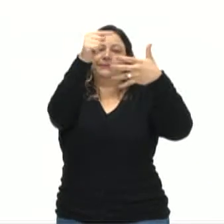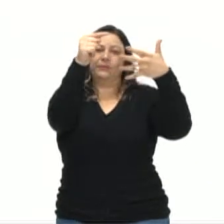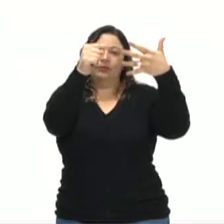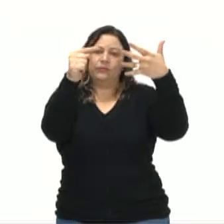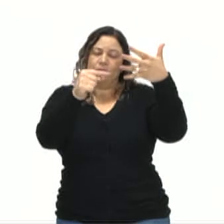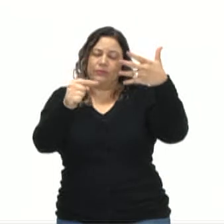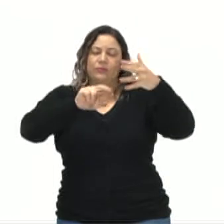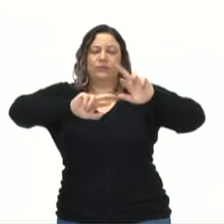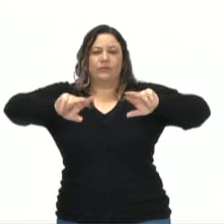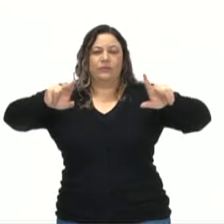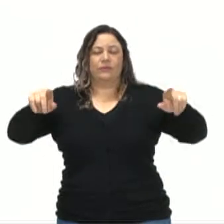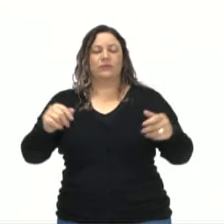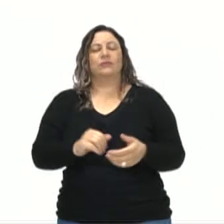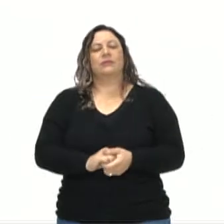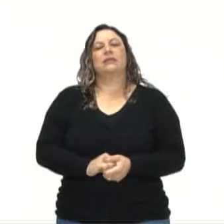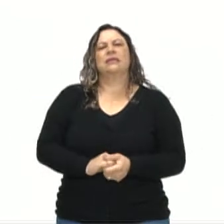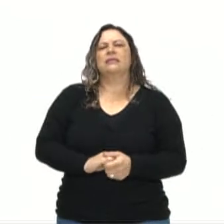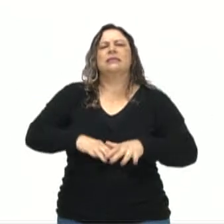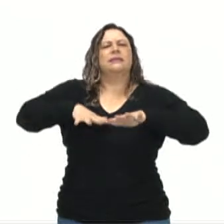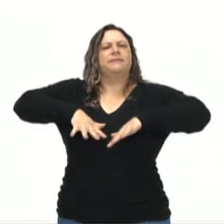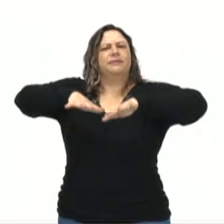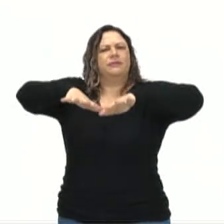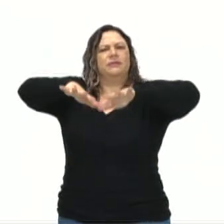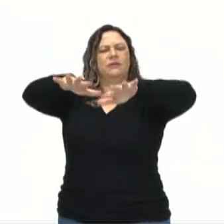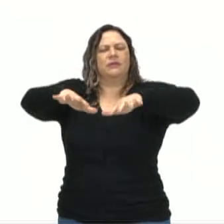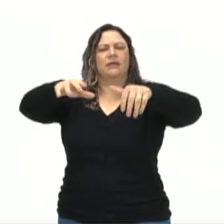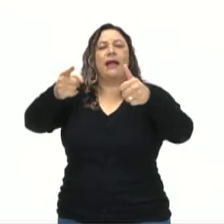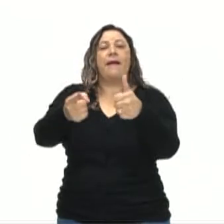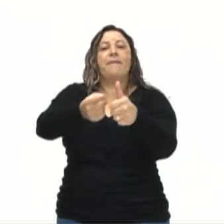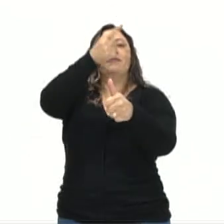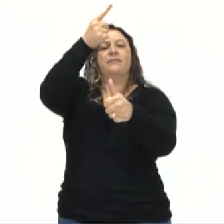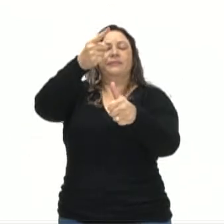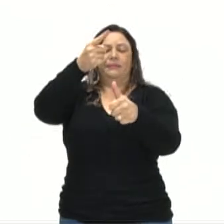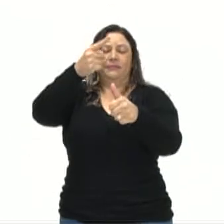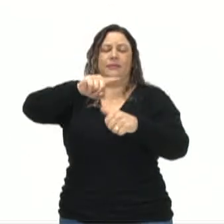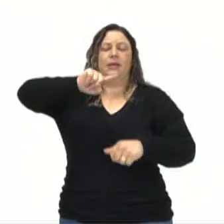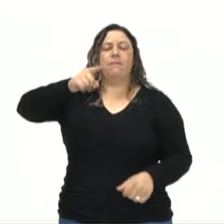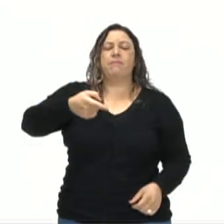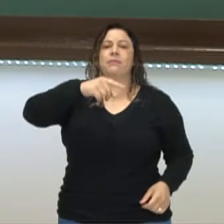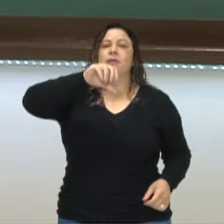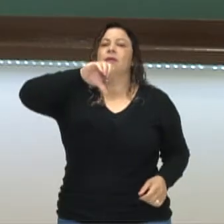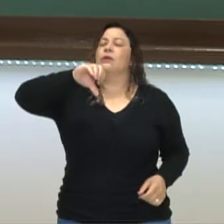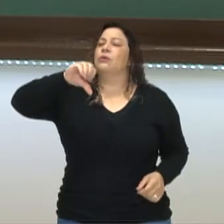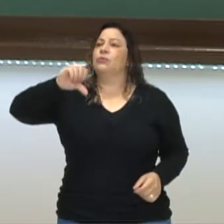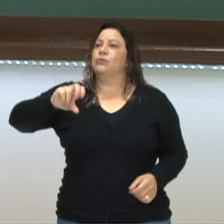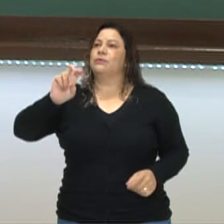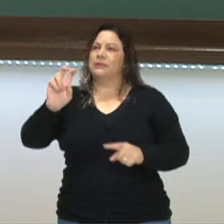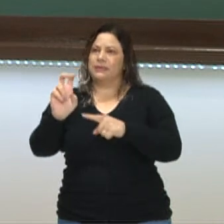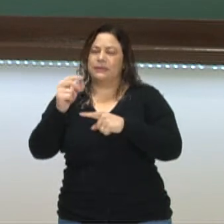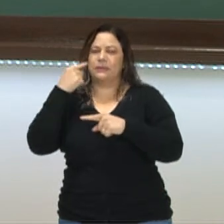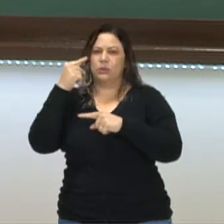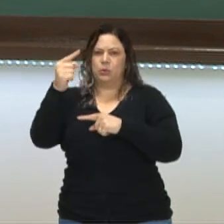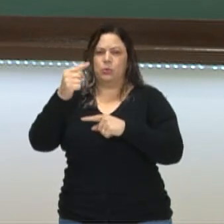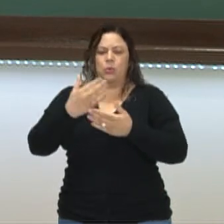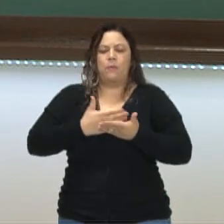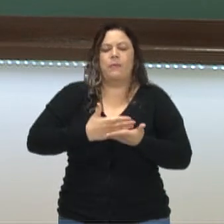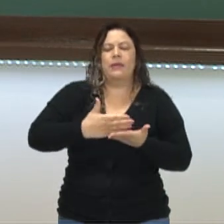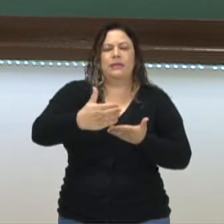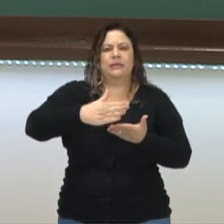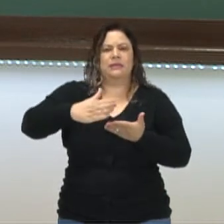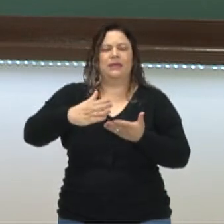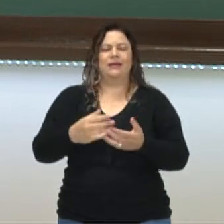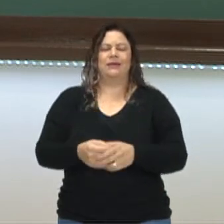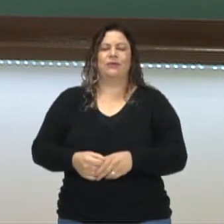cruzadas. Por quê? Porque a partir da primeira cruzada, em 1095, passaram a acontecer muitas